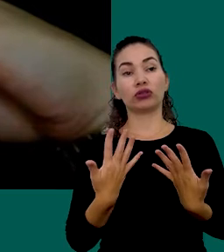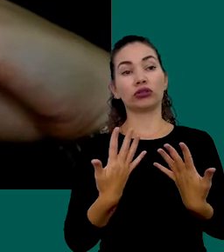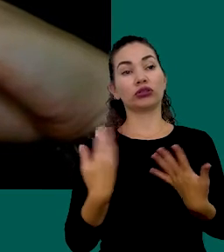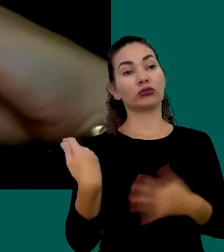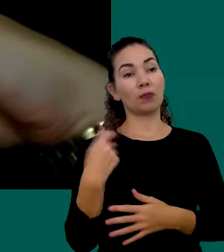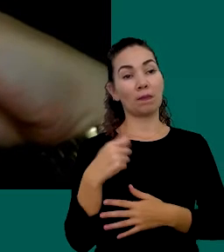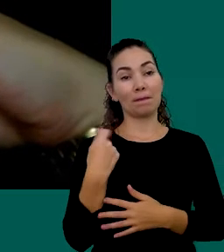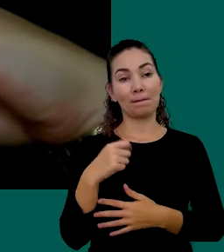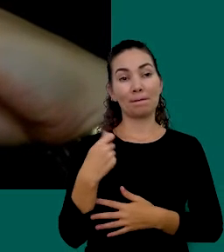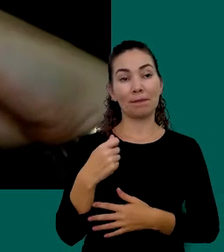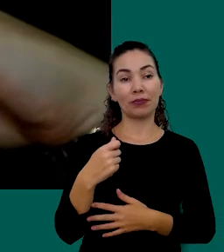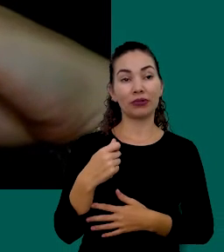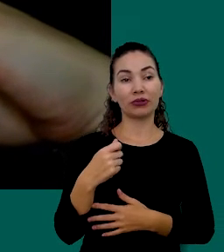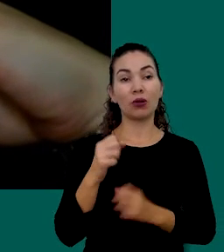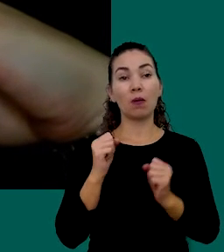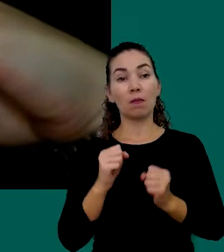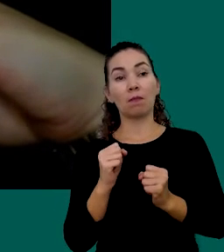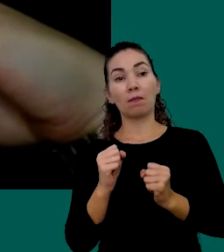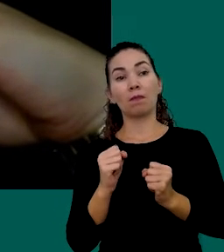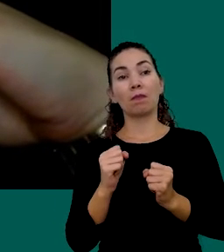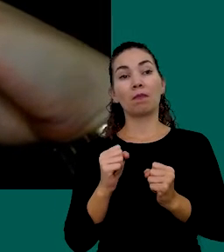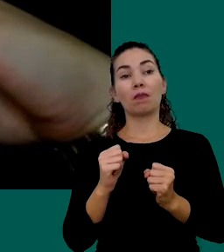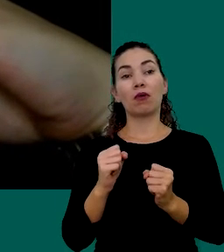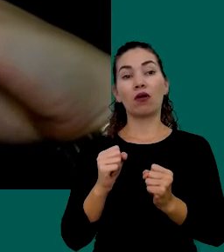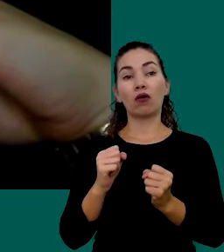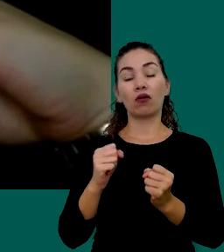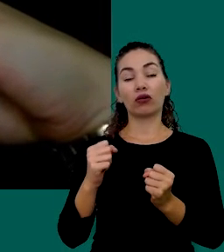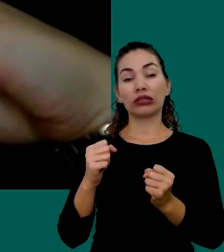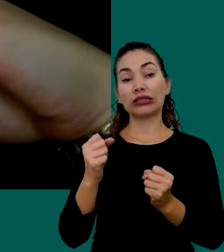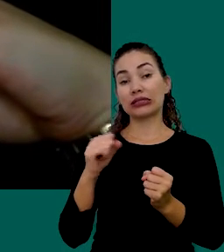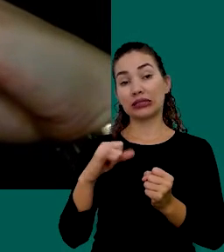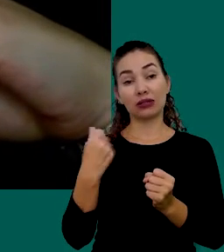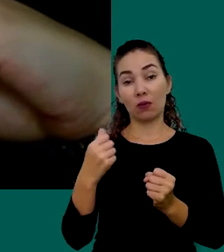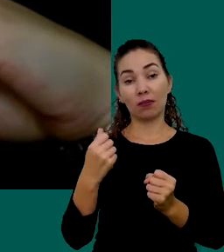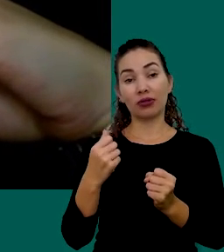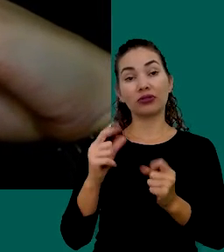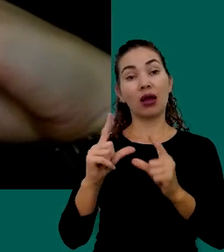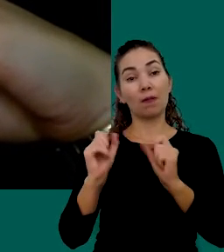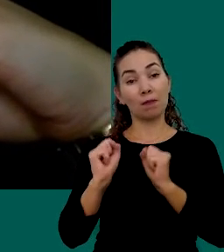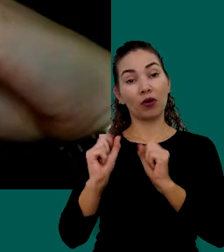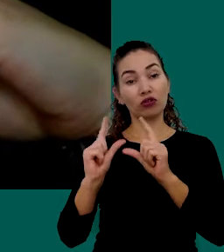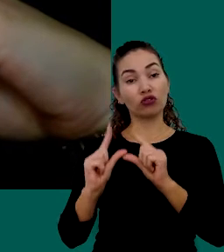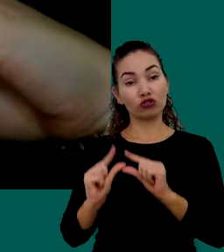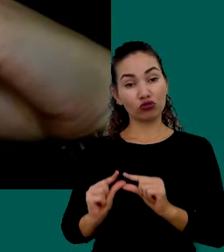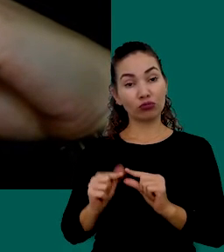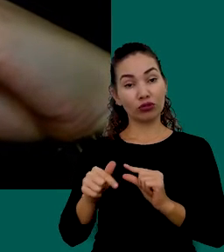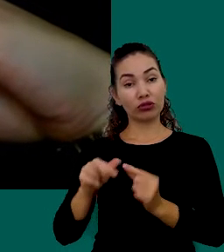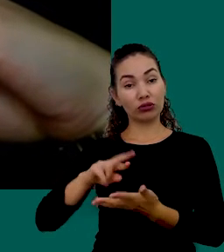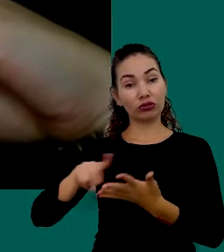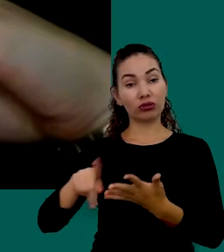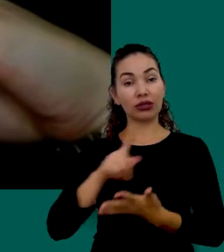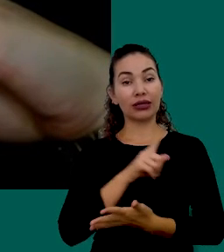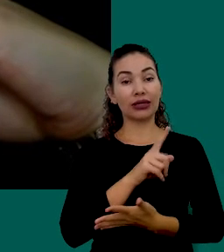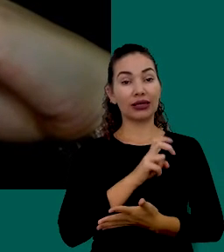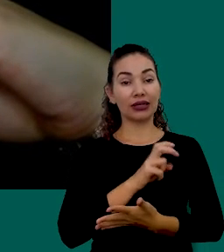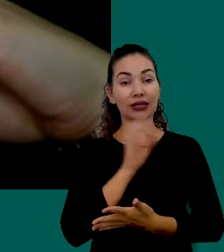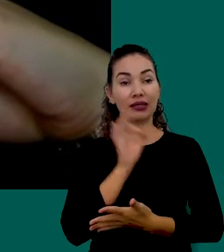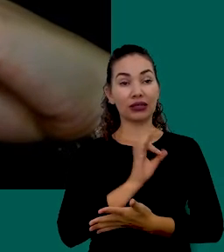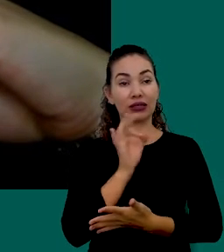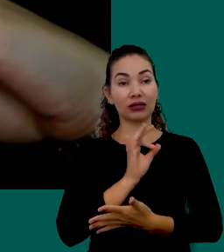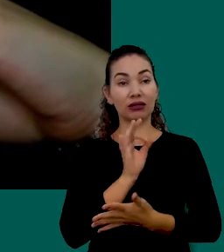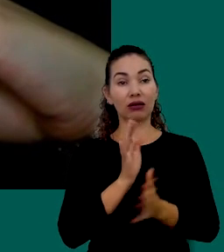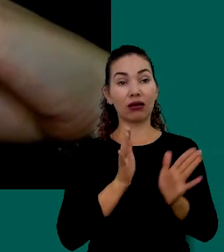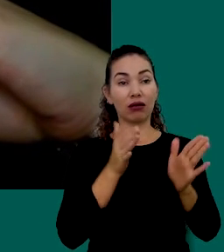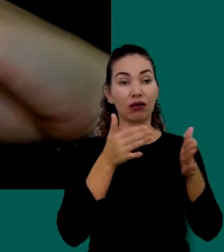Necessidade Elas Podem Ser Dispensadas Com Certeza 15% Devem Ser